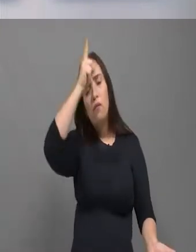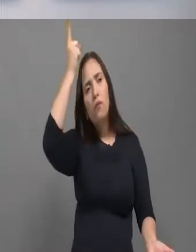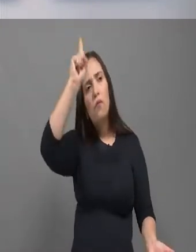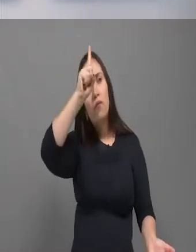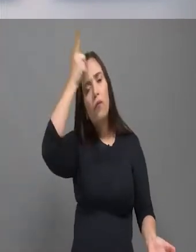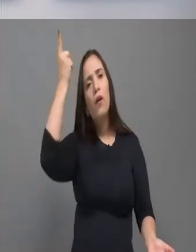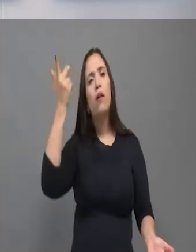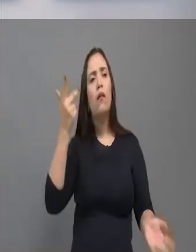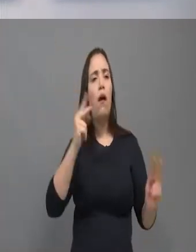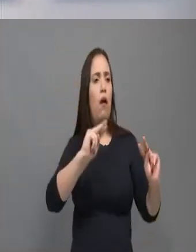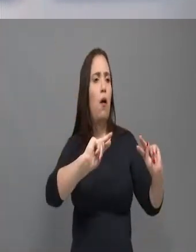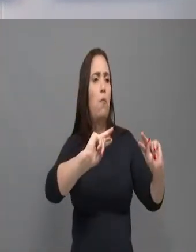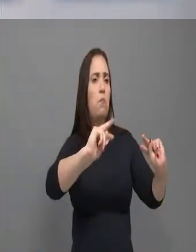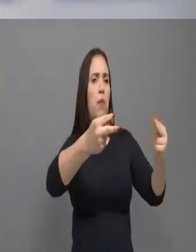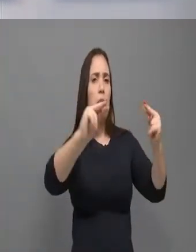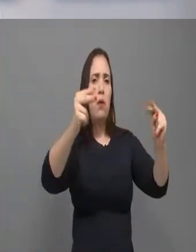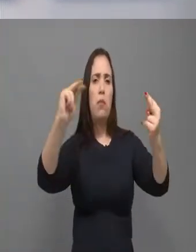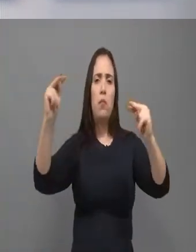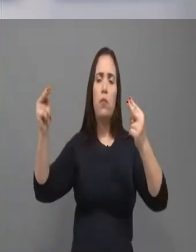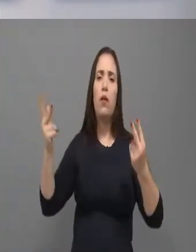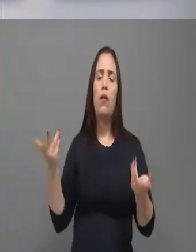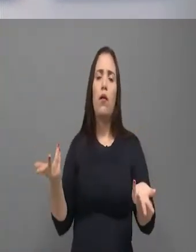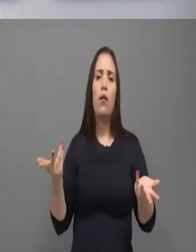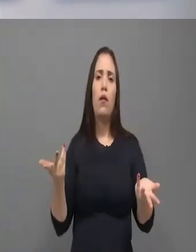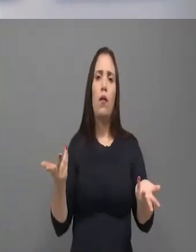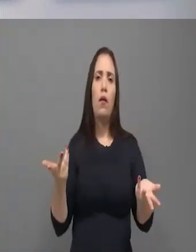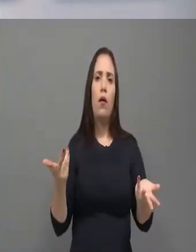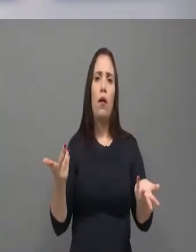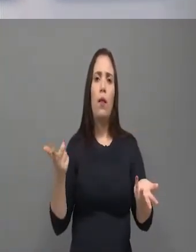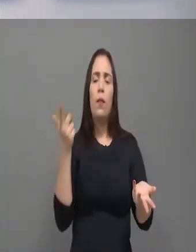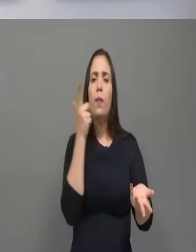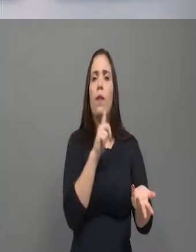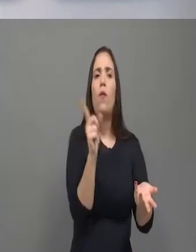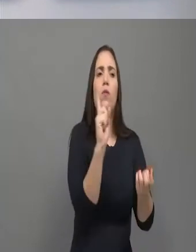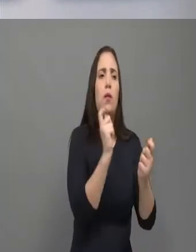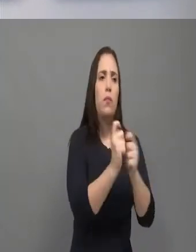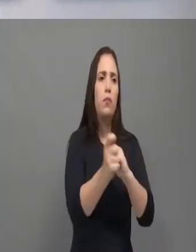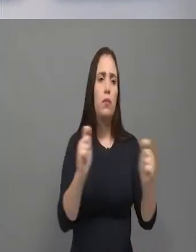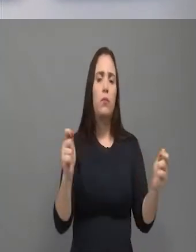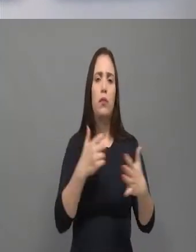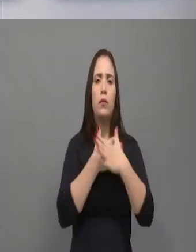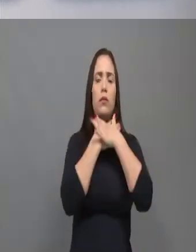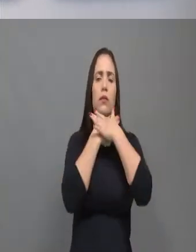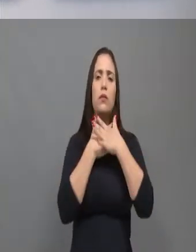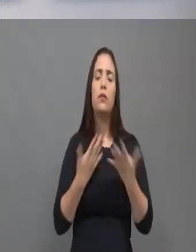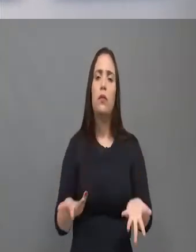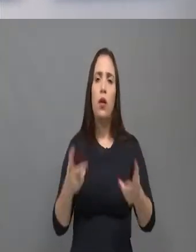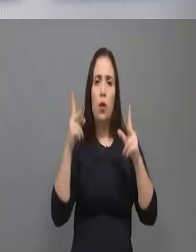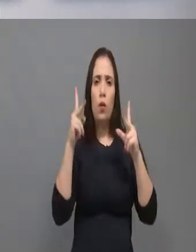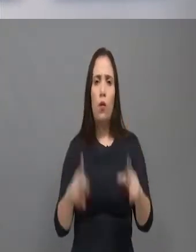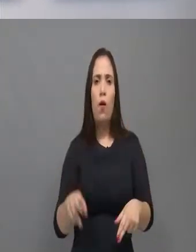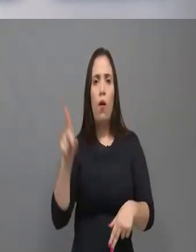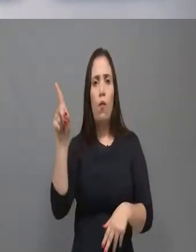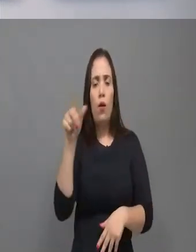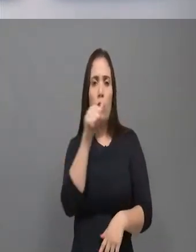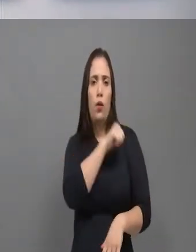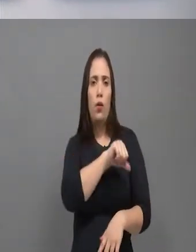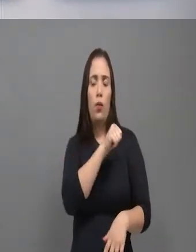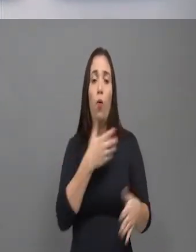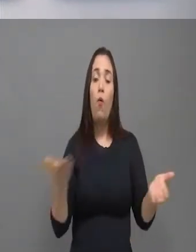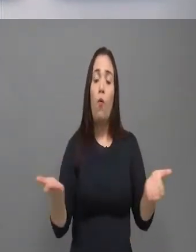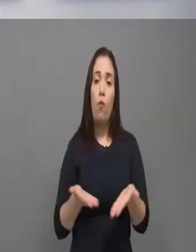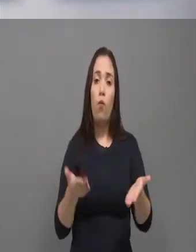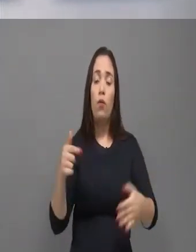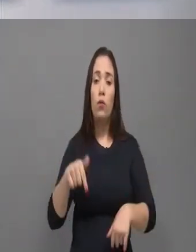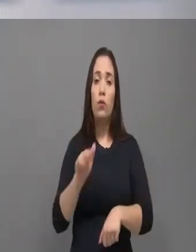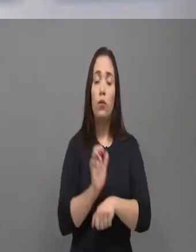investiu no Brasil proporcionalmente, está certo? Investiu mesmo. Então, isso faz com que